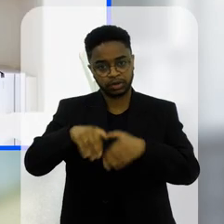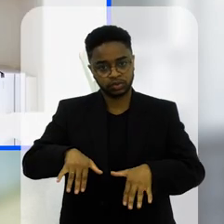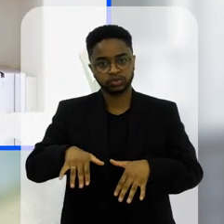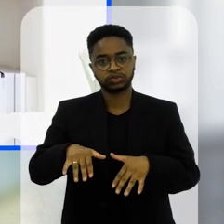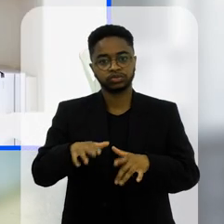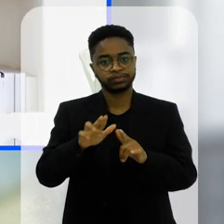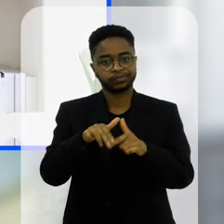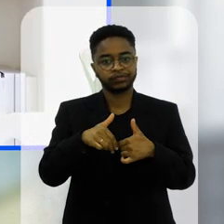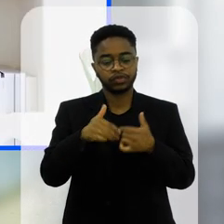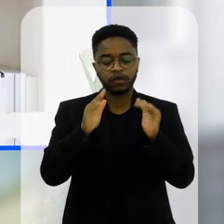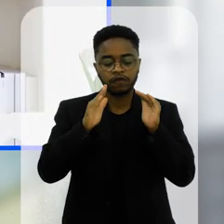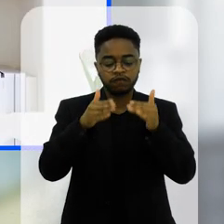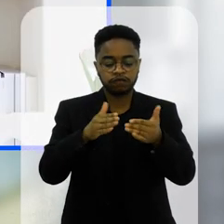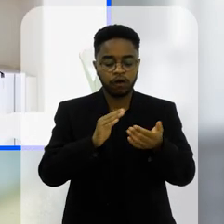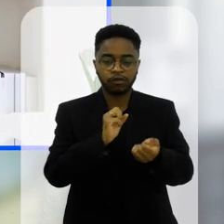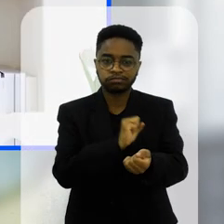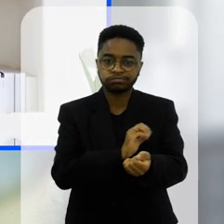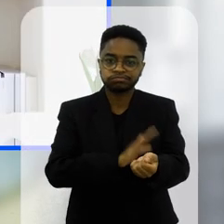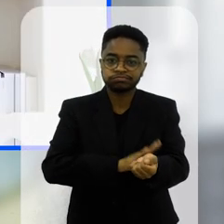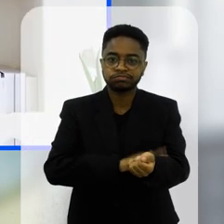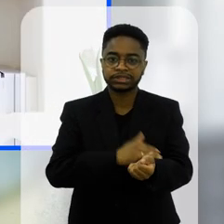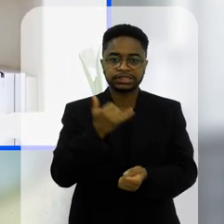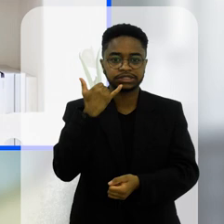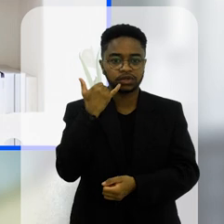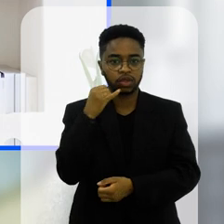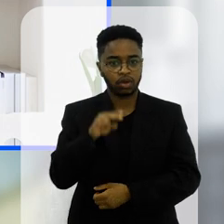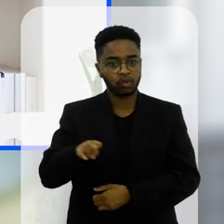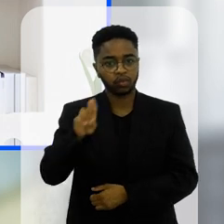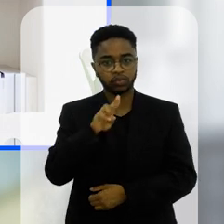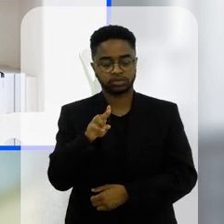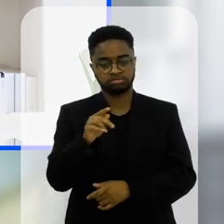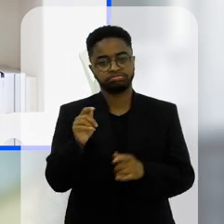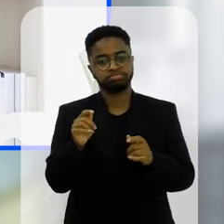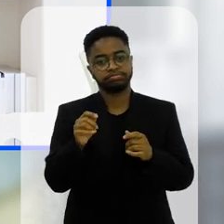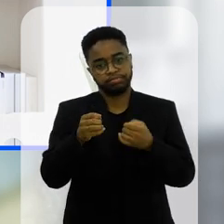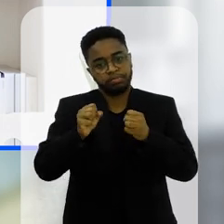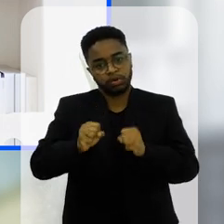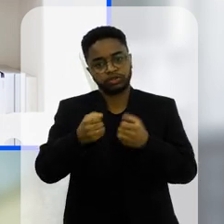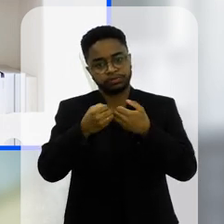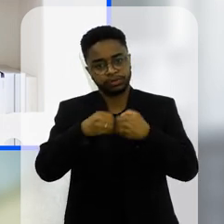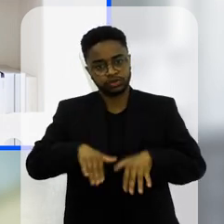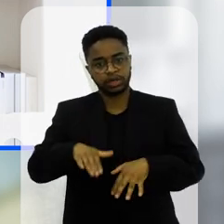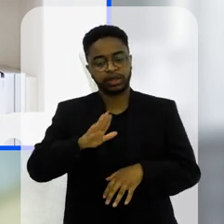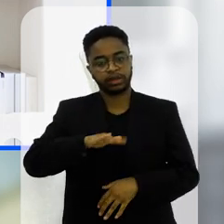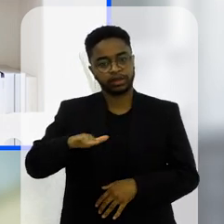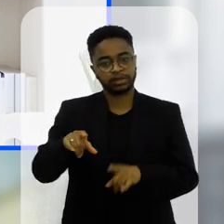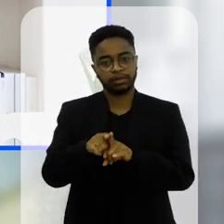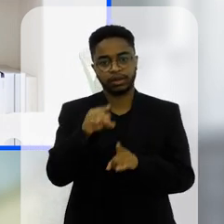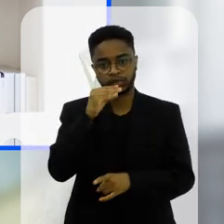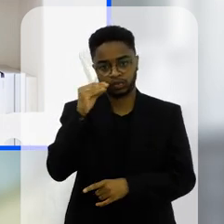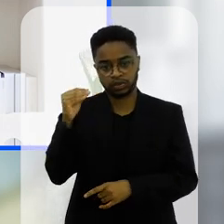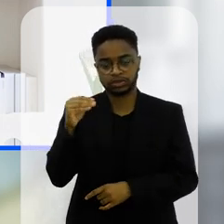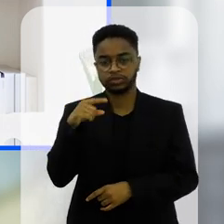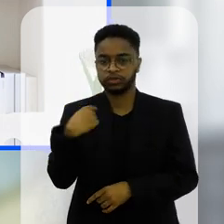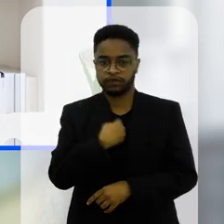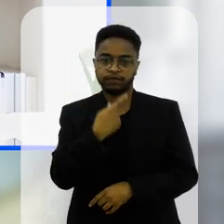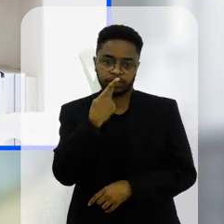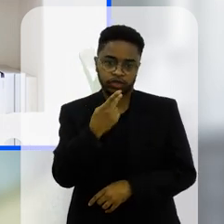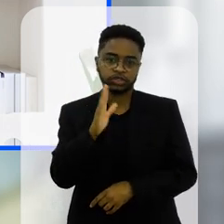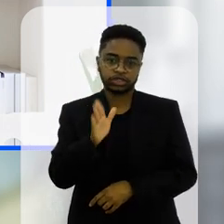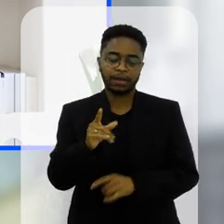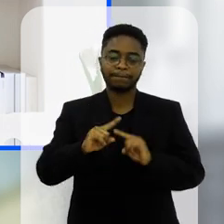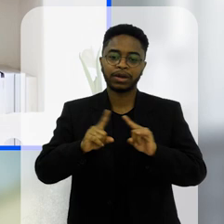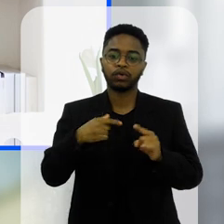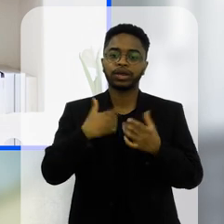danos assim que essa dependência ao uso do celular pode causar nessas crianças e adolescentes a gente já citou alguns aqui mas se você